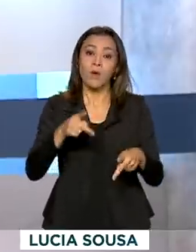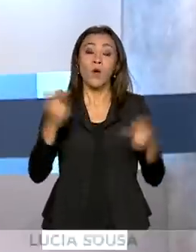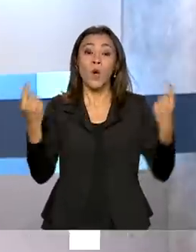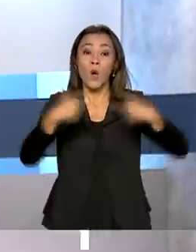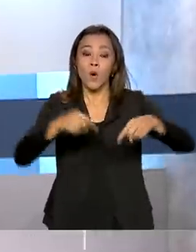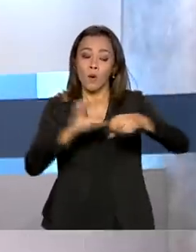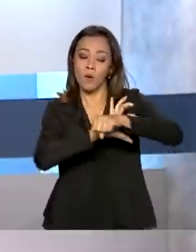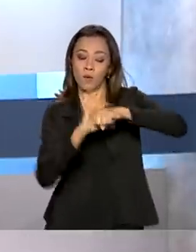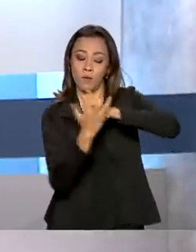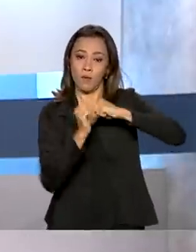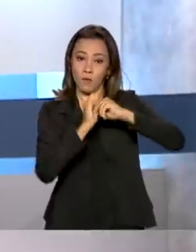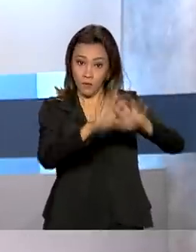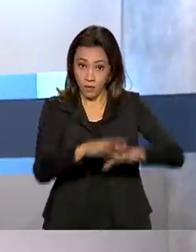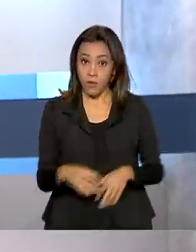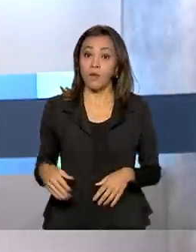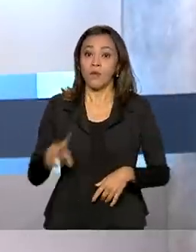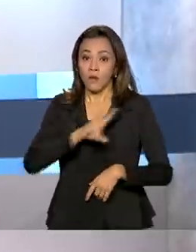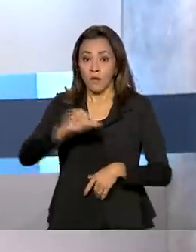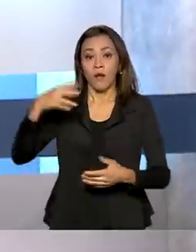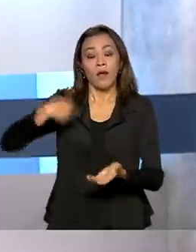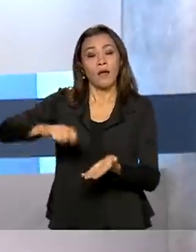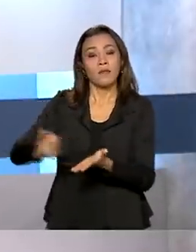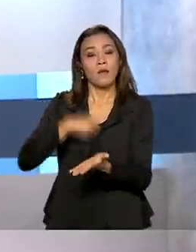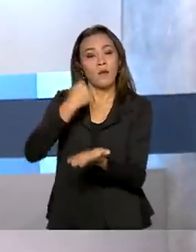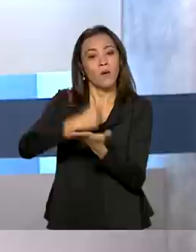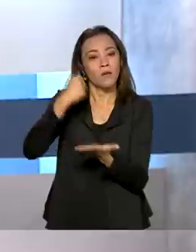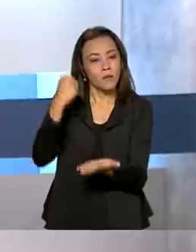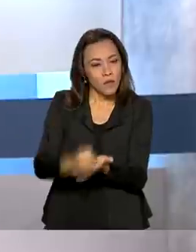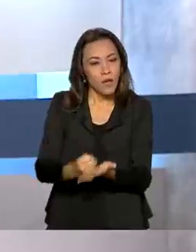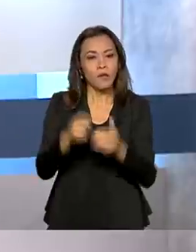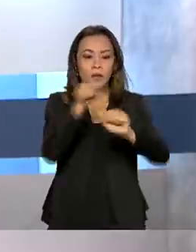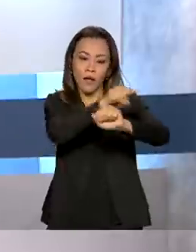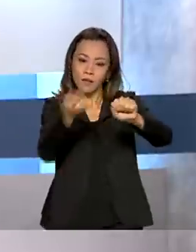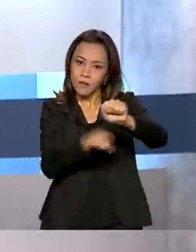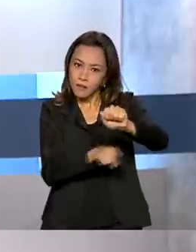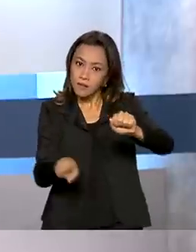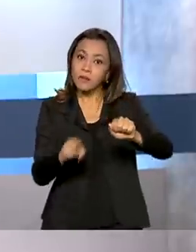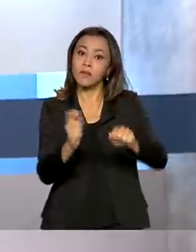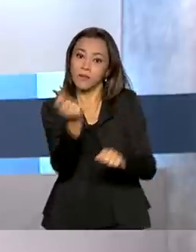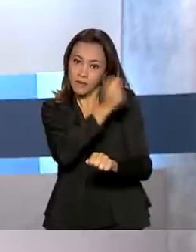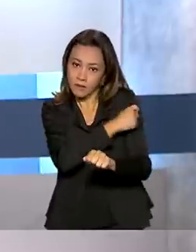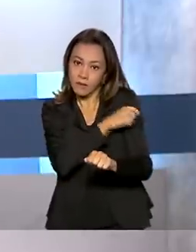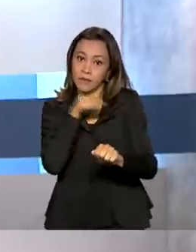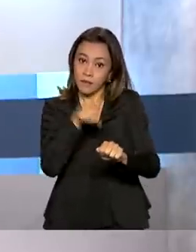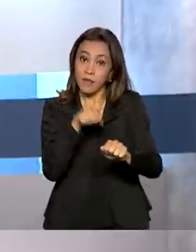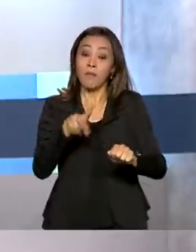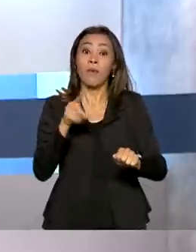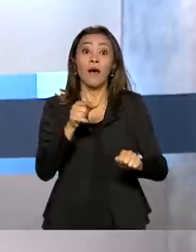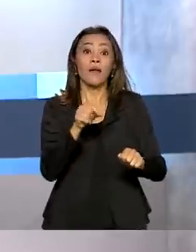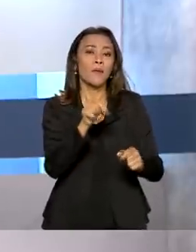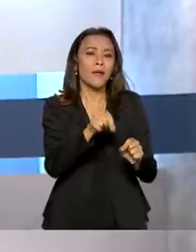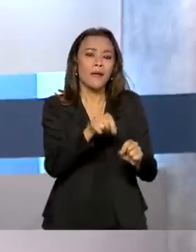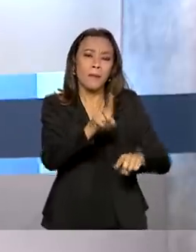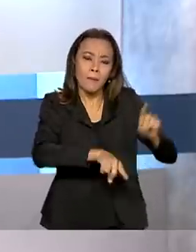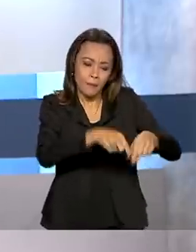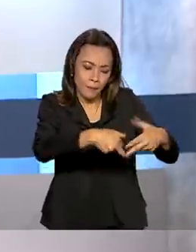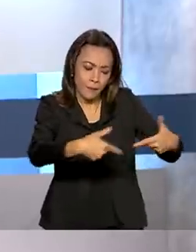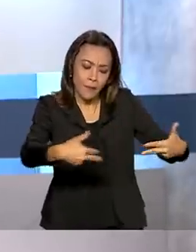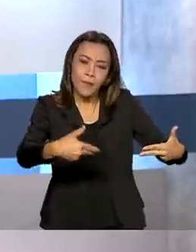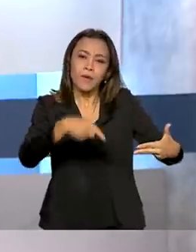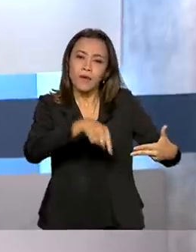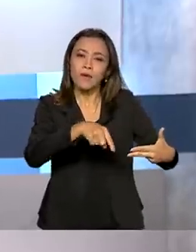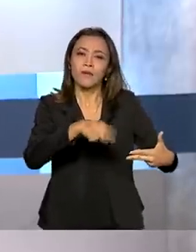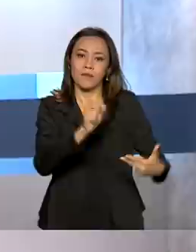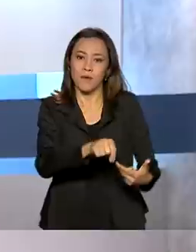vai assinar um contrato com o laboratório AstraZeneca para produzir, aqui no Brasil, matéria-prima contra a Covid. O anúncio foi